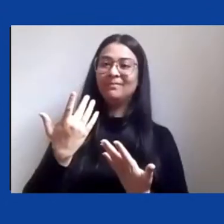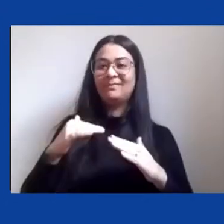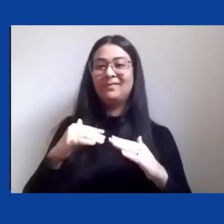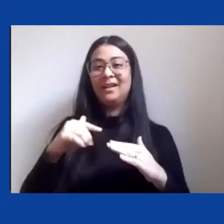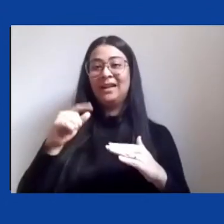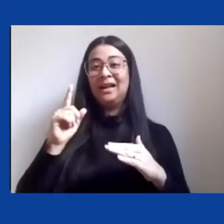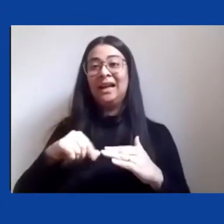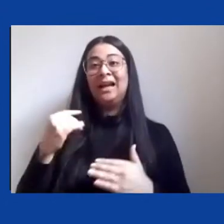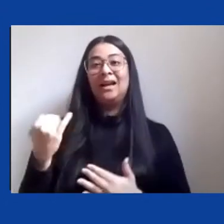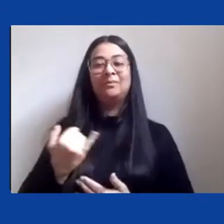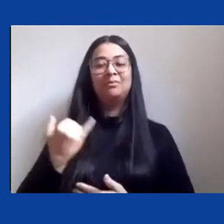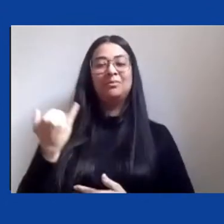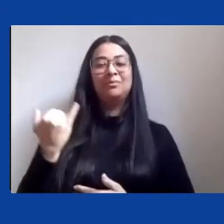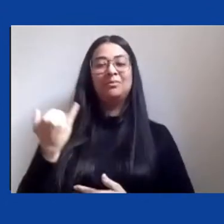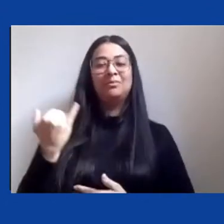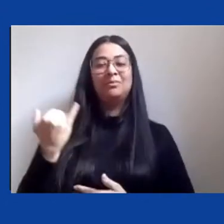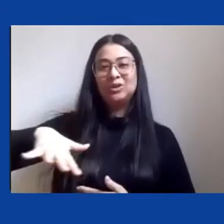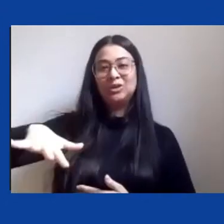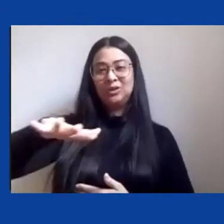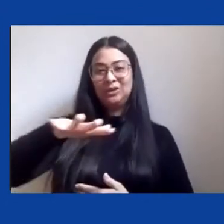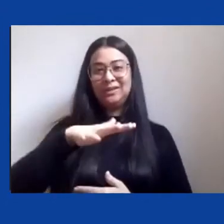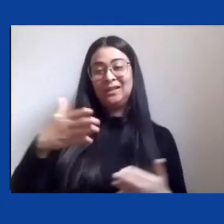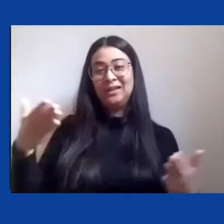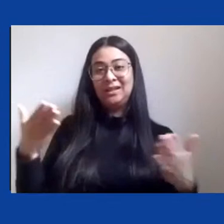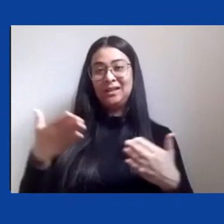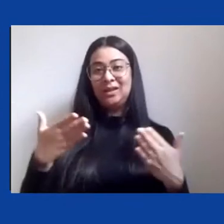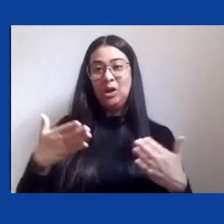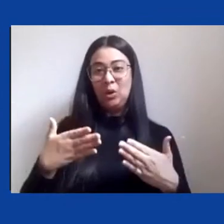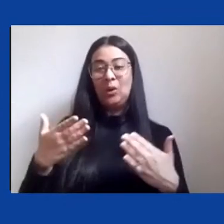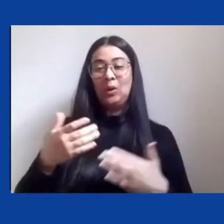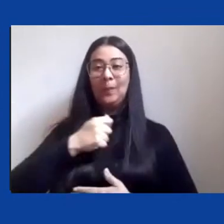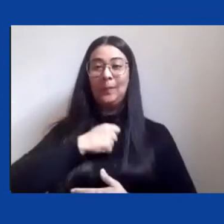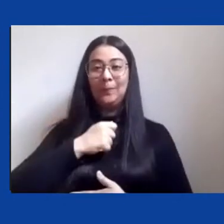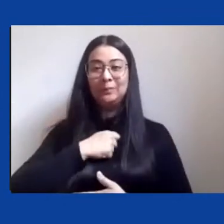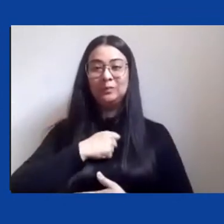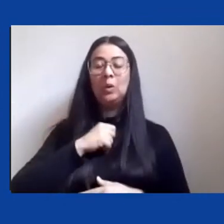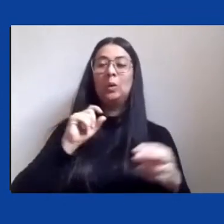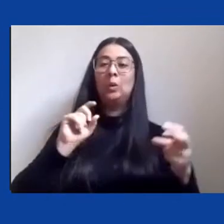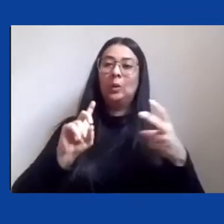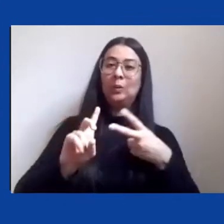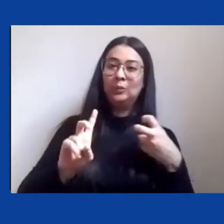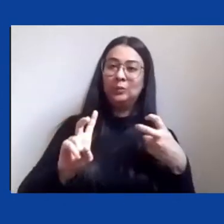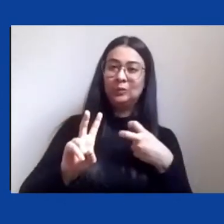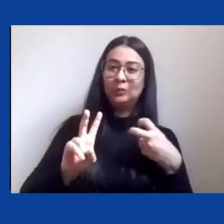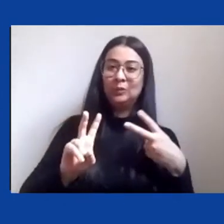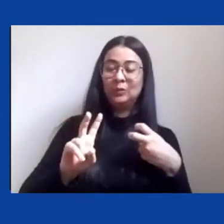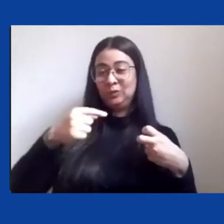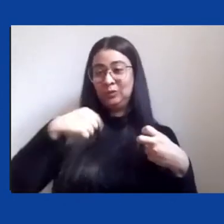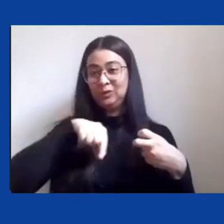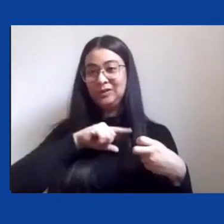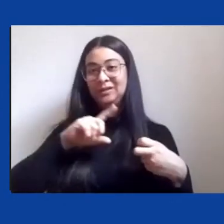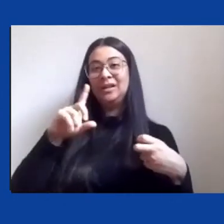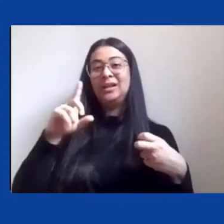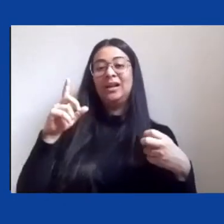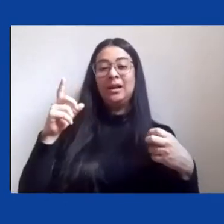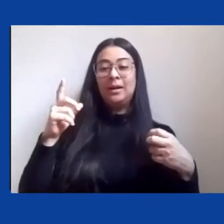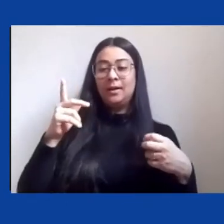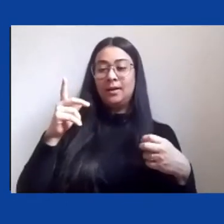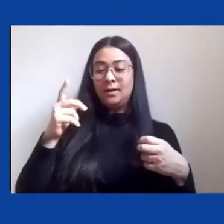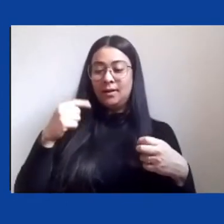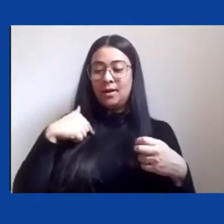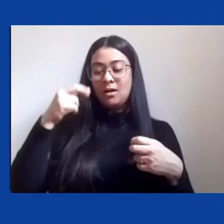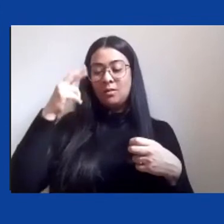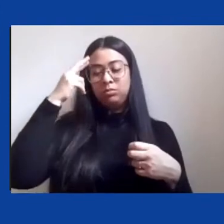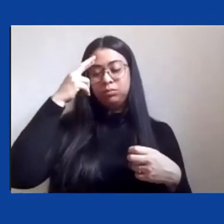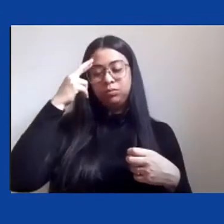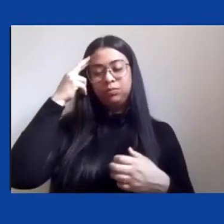antropólogas indígenas temos também nos disposto a refletir sobre essas